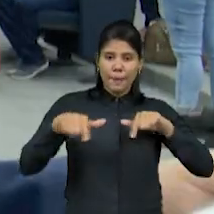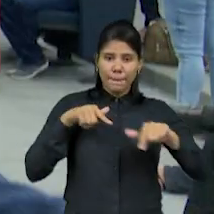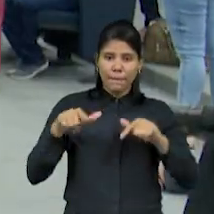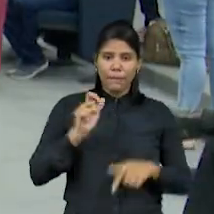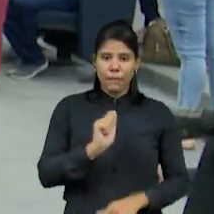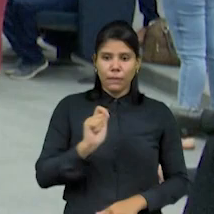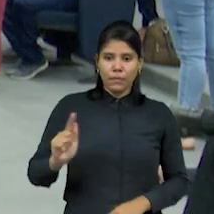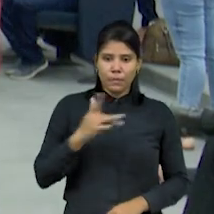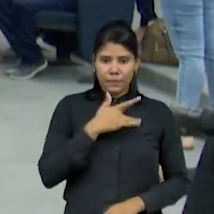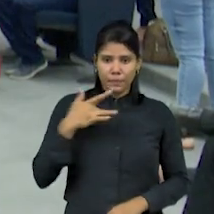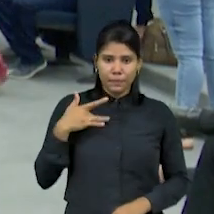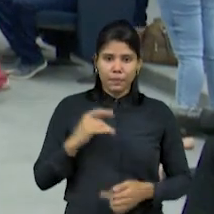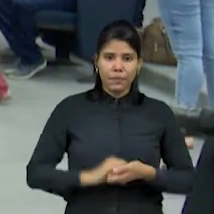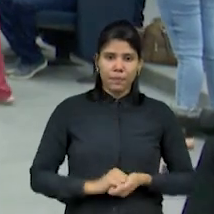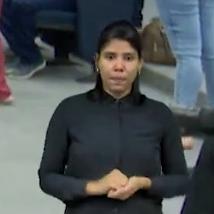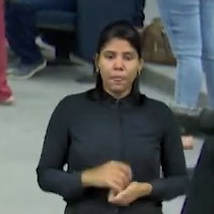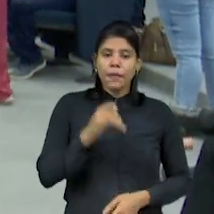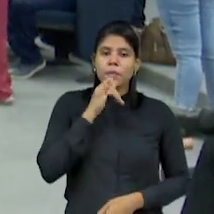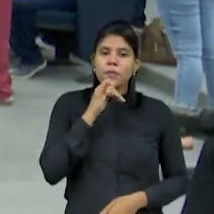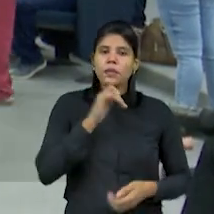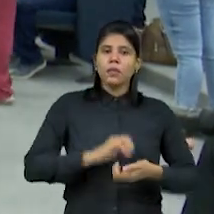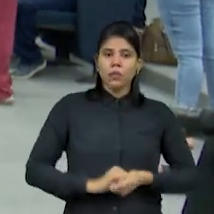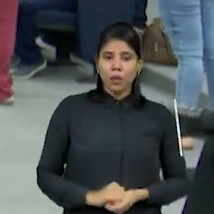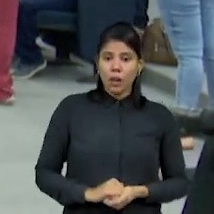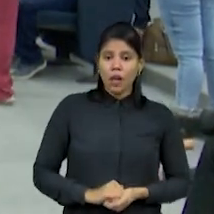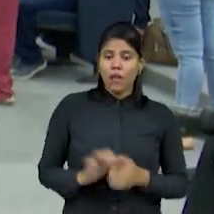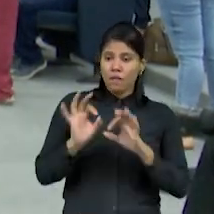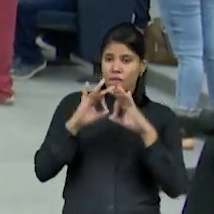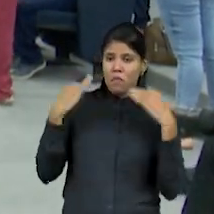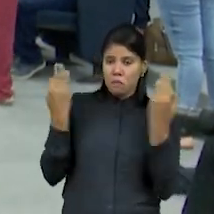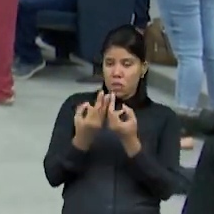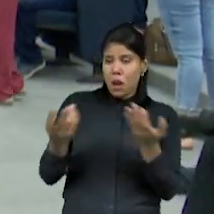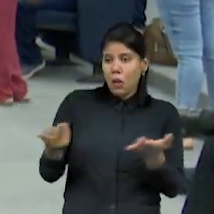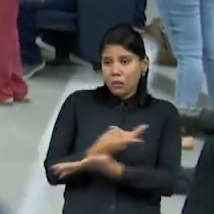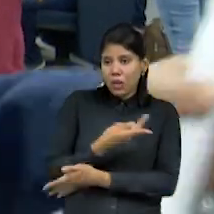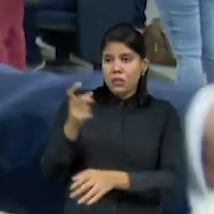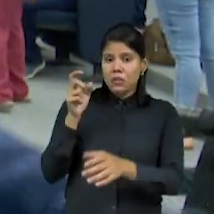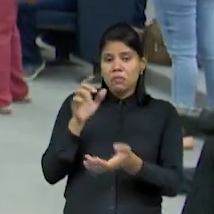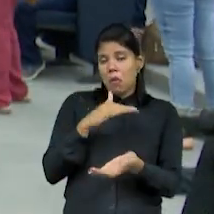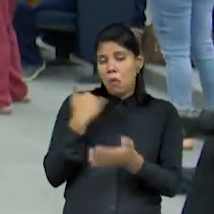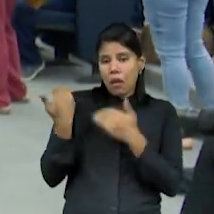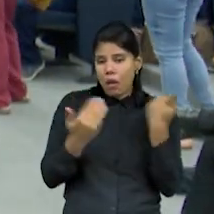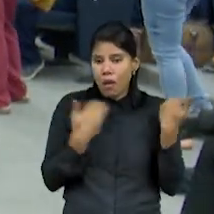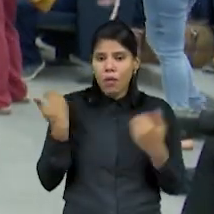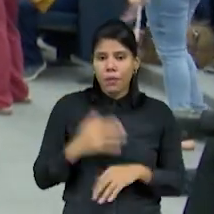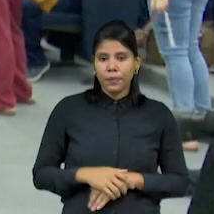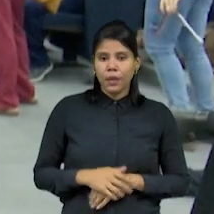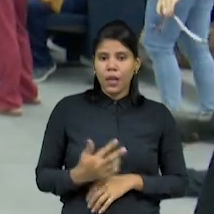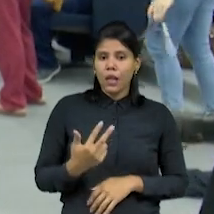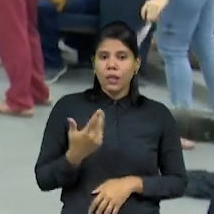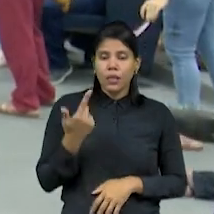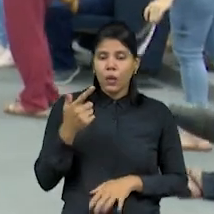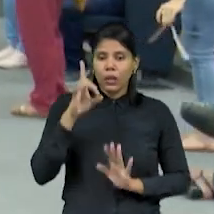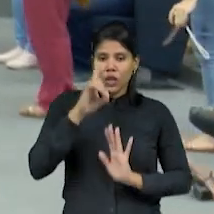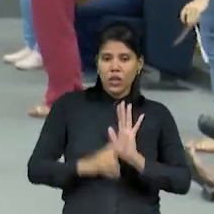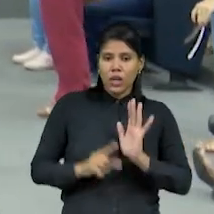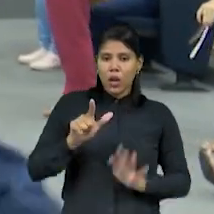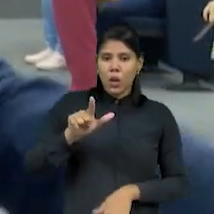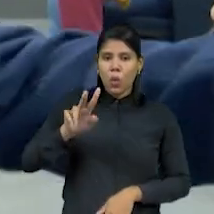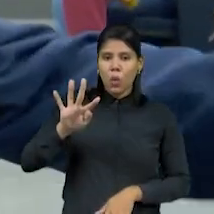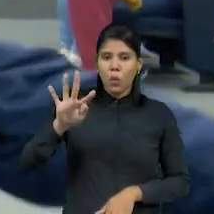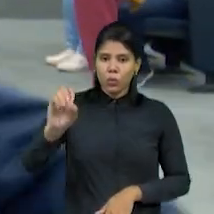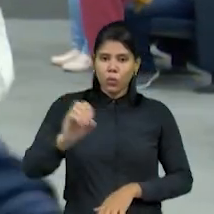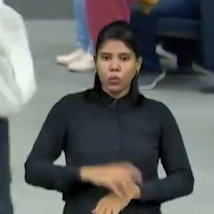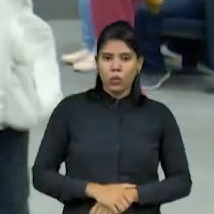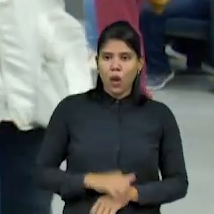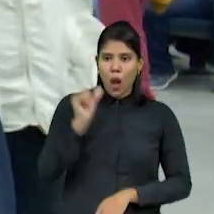um parente deles morre, eles não têm o direito de acompanhar o parente. Quando a mulher tem um filho, ele não tem aquela licença. Quando